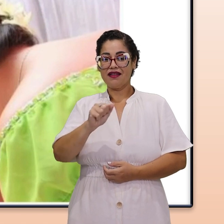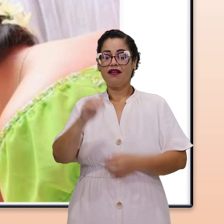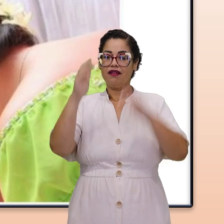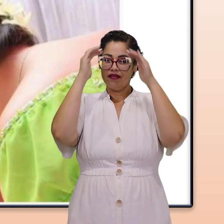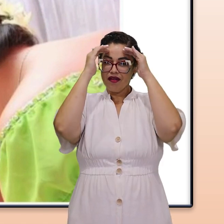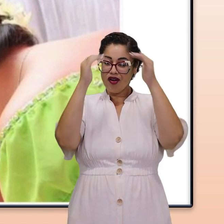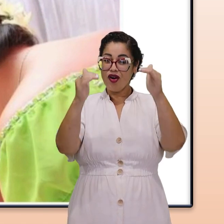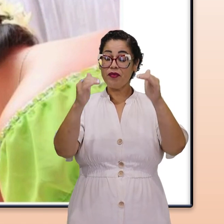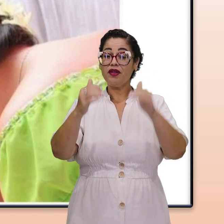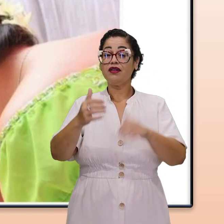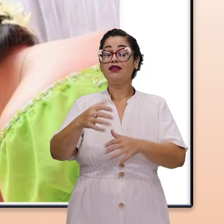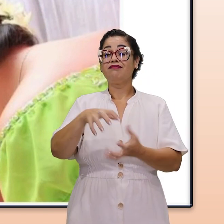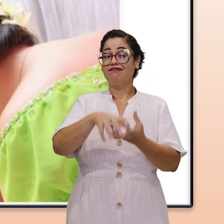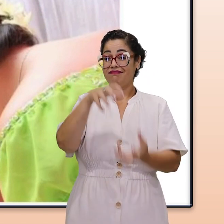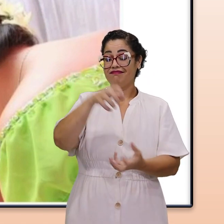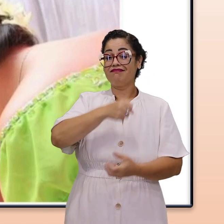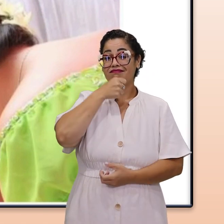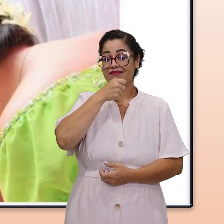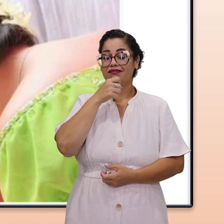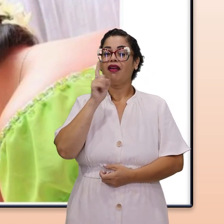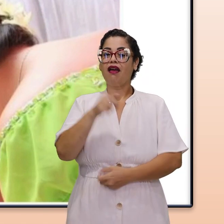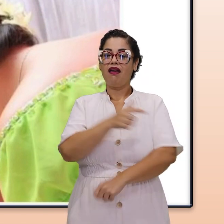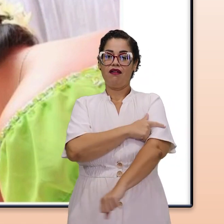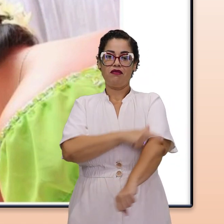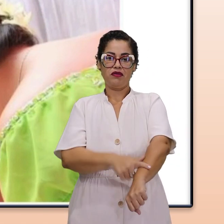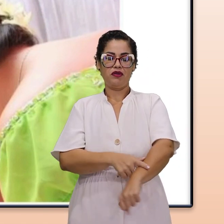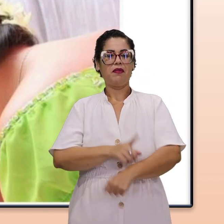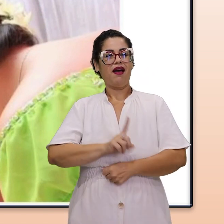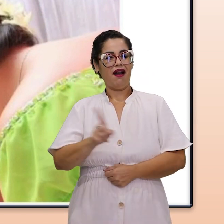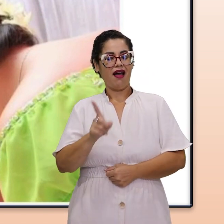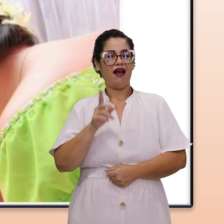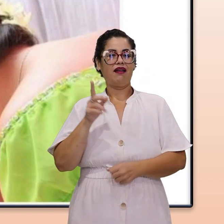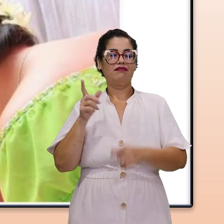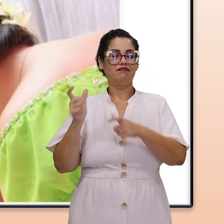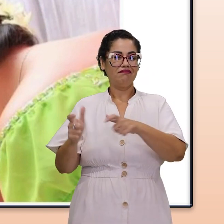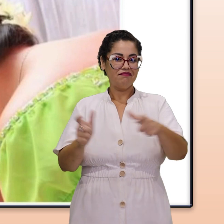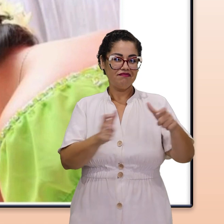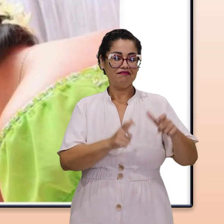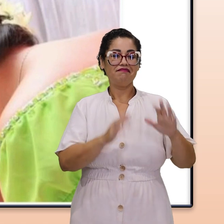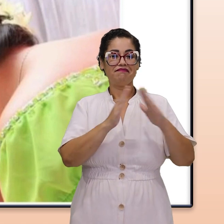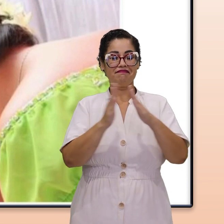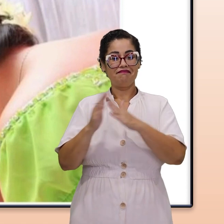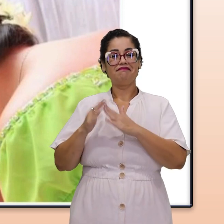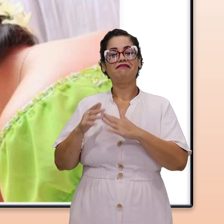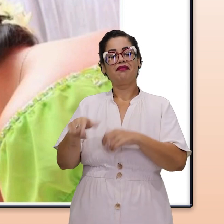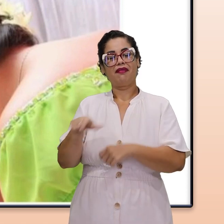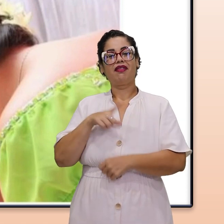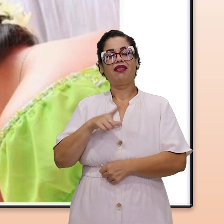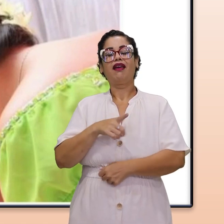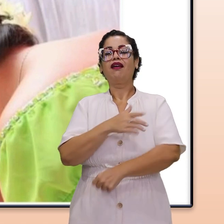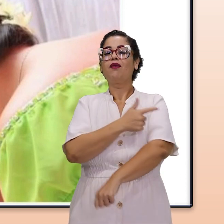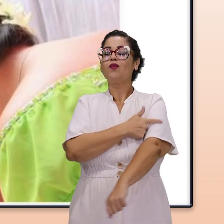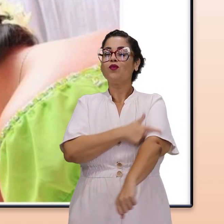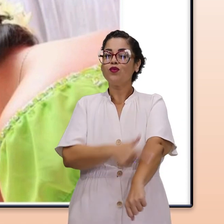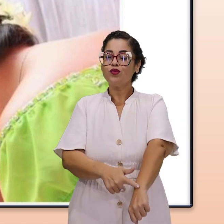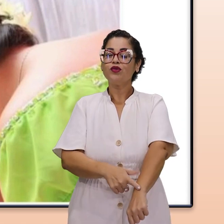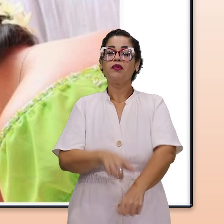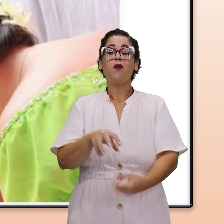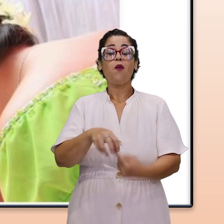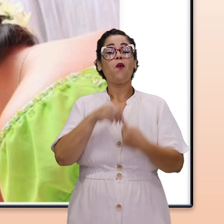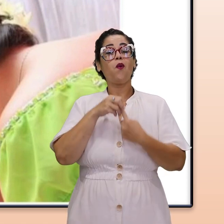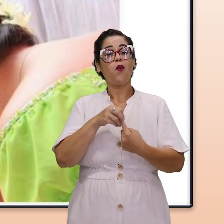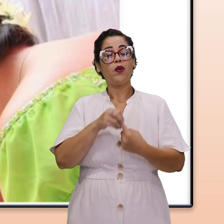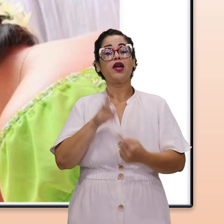velhos é uma tradição. Nas Filipinas, por exemplo, os habitantes locais têm uma maneira particularmente